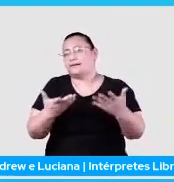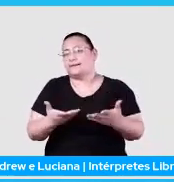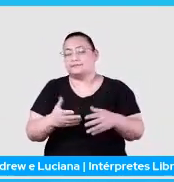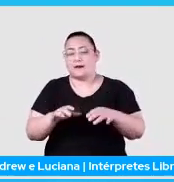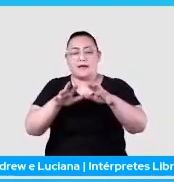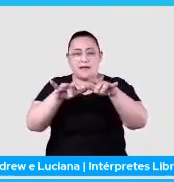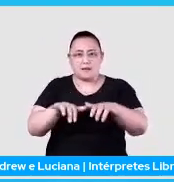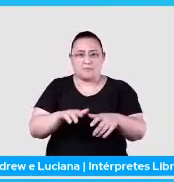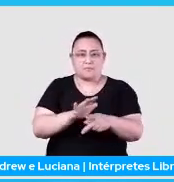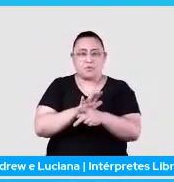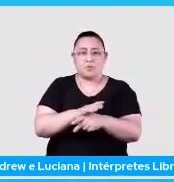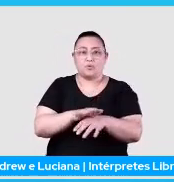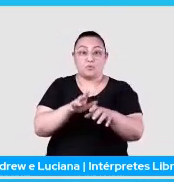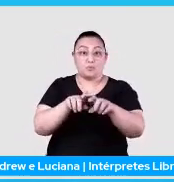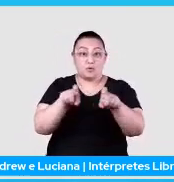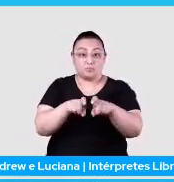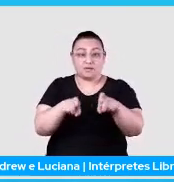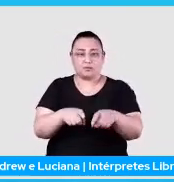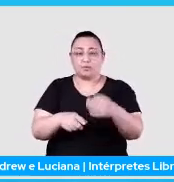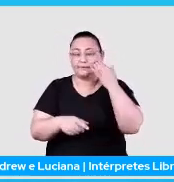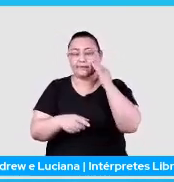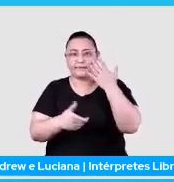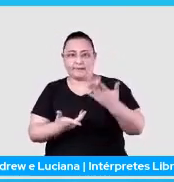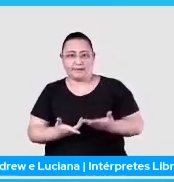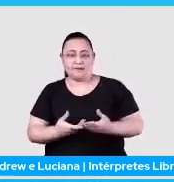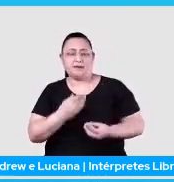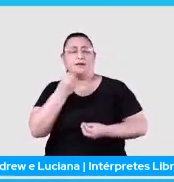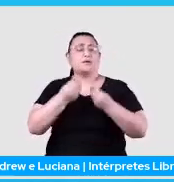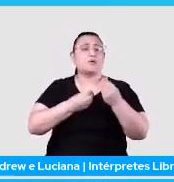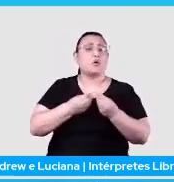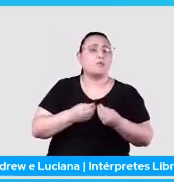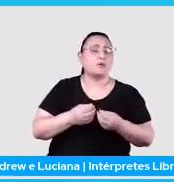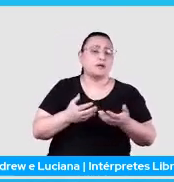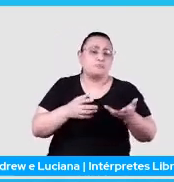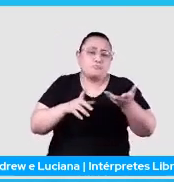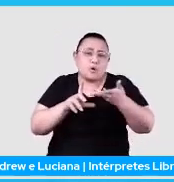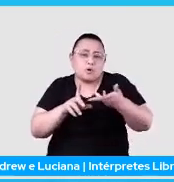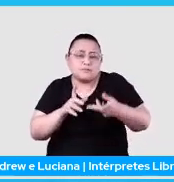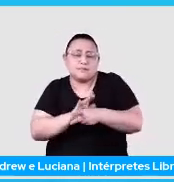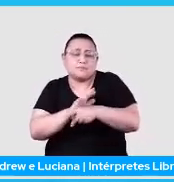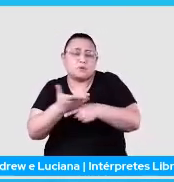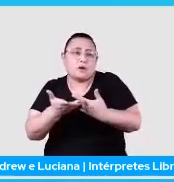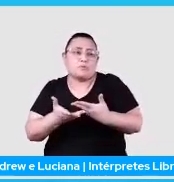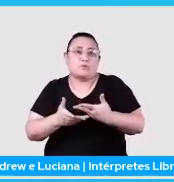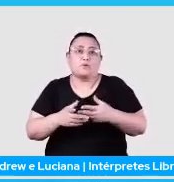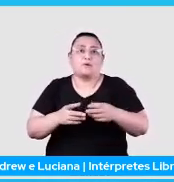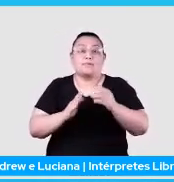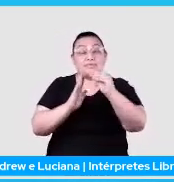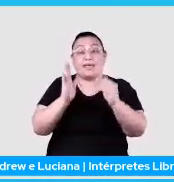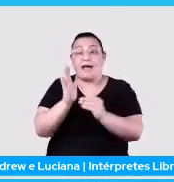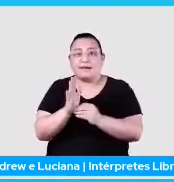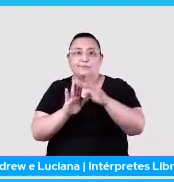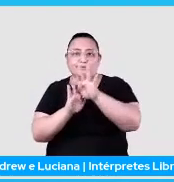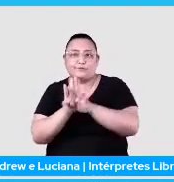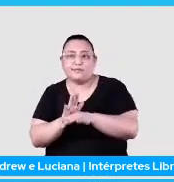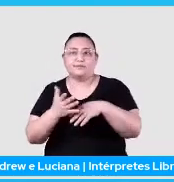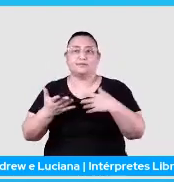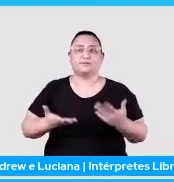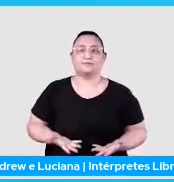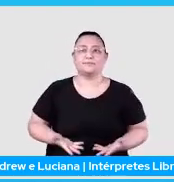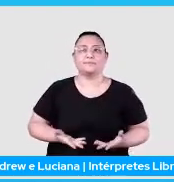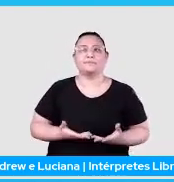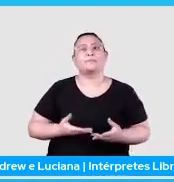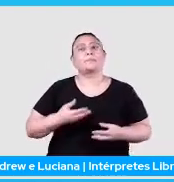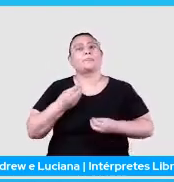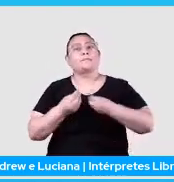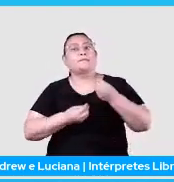o que é que a gente fala, né? Como é que a gente processa e analisa grande quantidade de dados textuais? Além disso, como é que eu